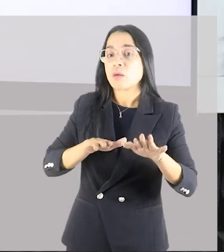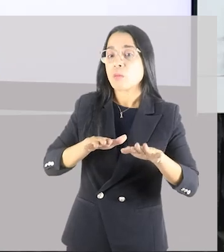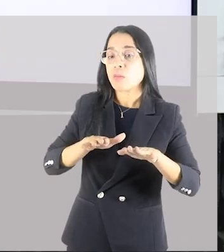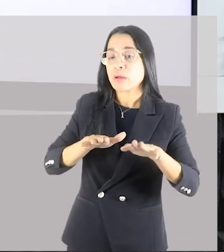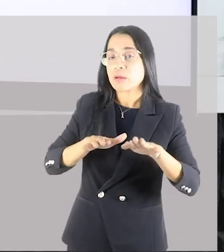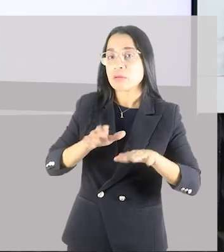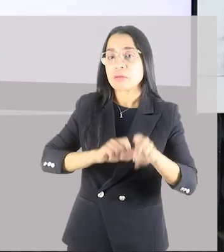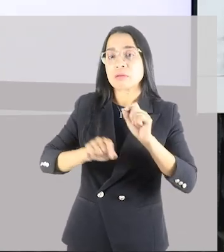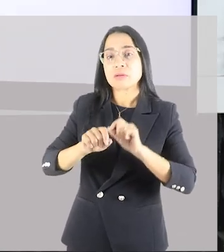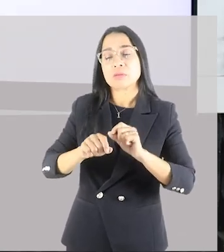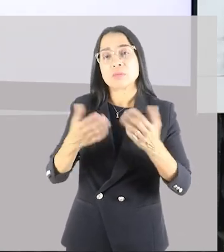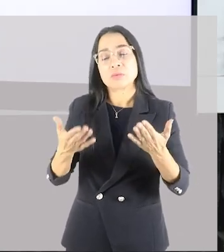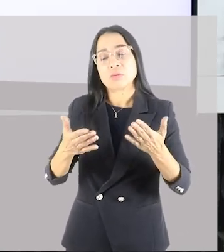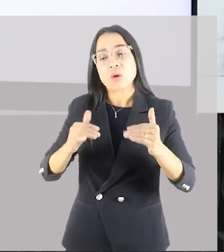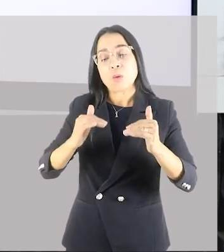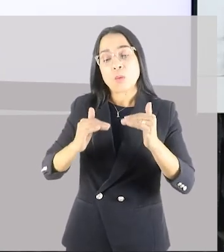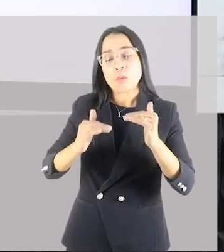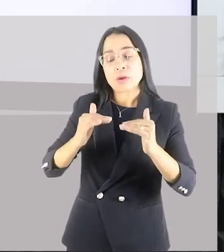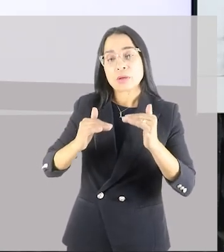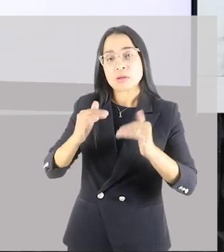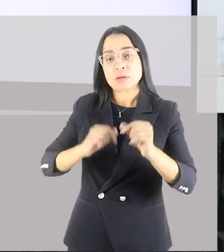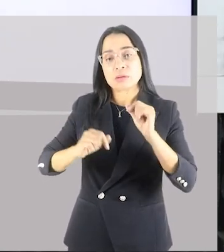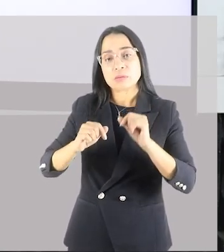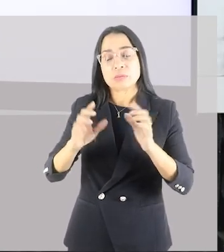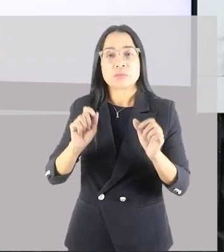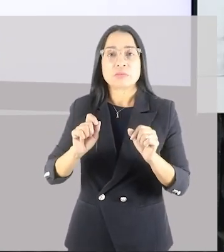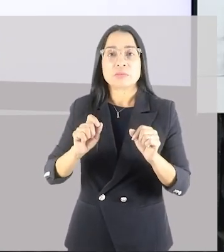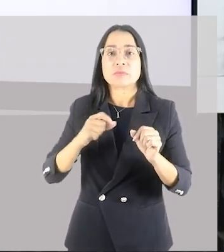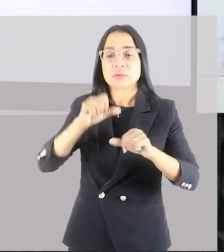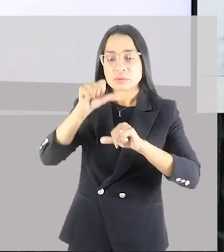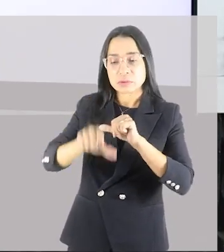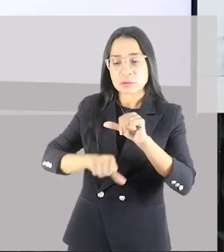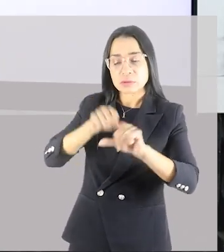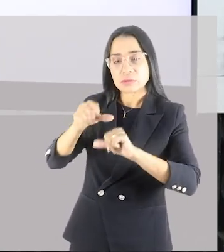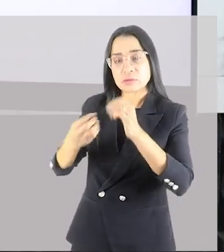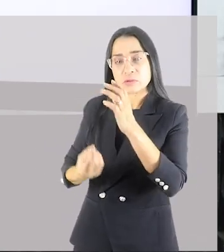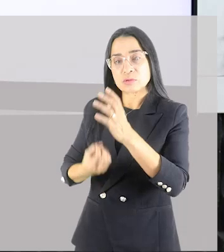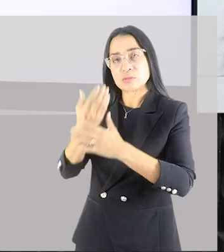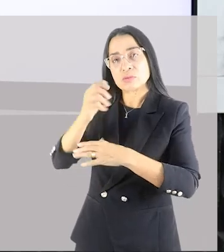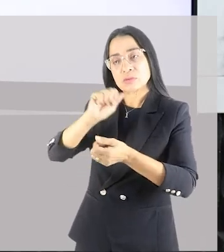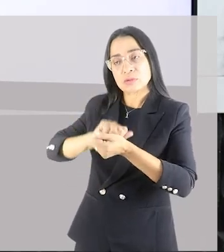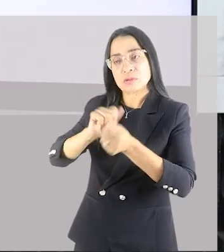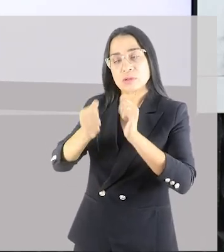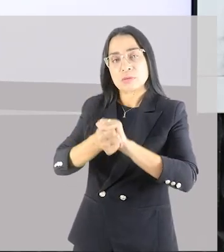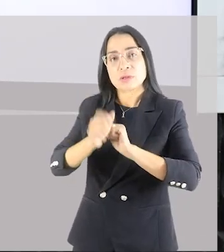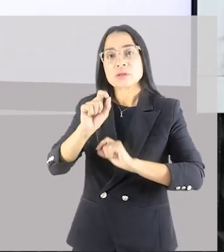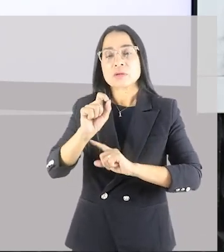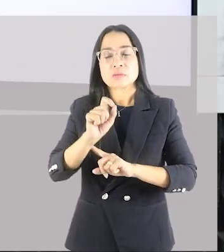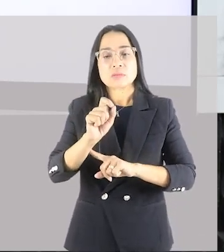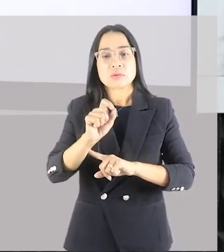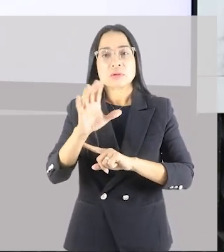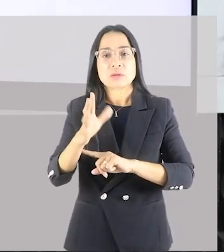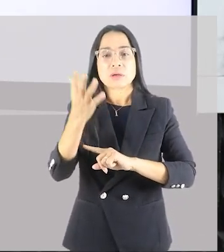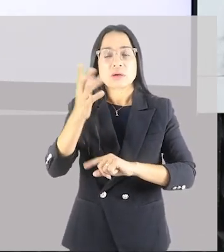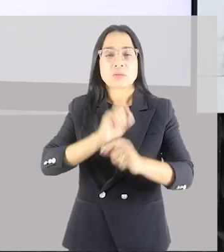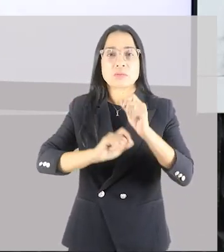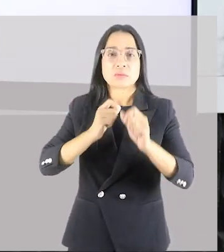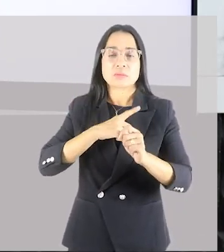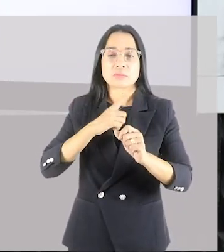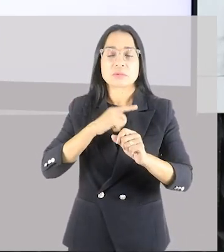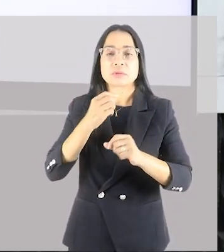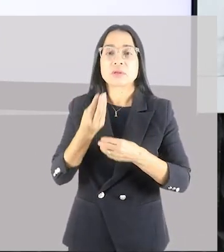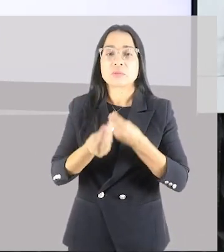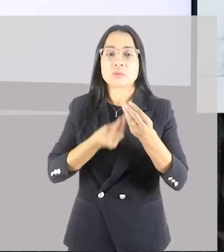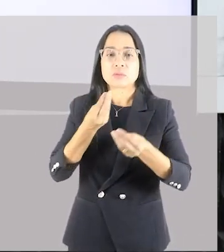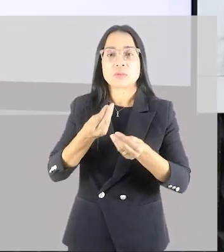corpo vai fazer o quê? Vai gerar a adaptação àquela quebra que obtivemos através